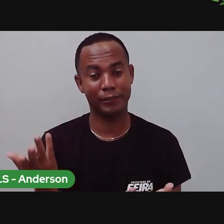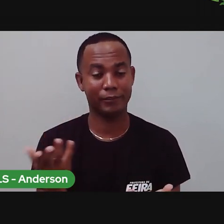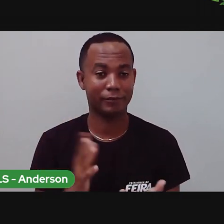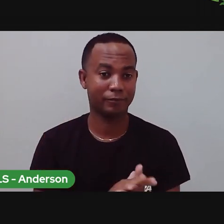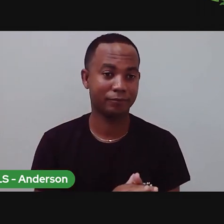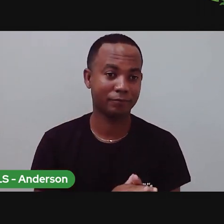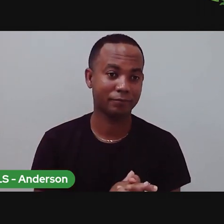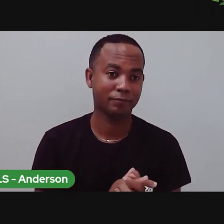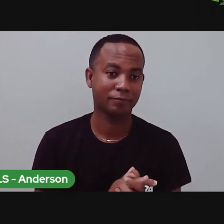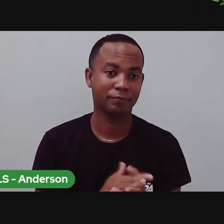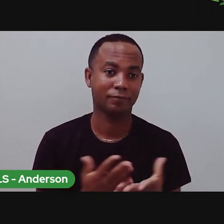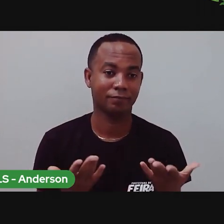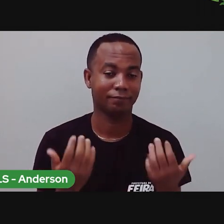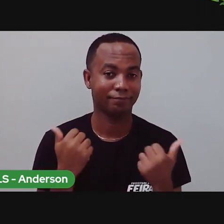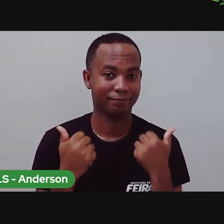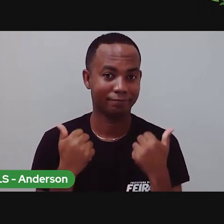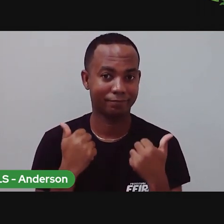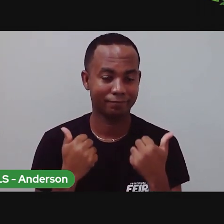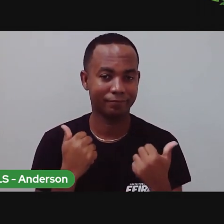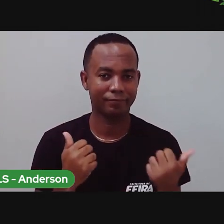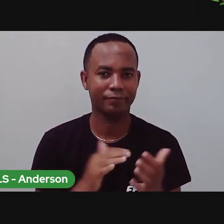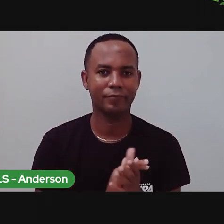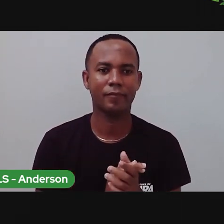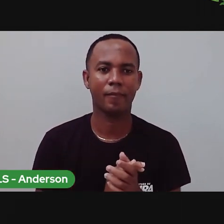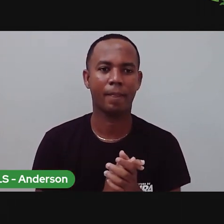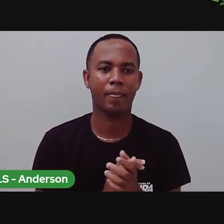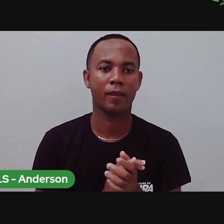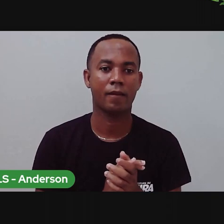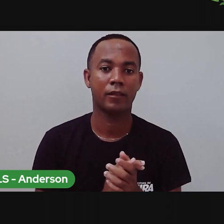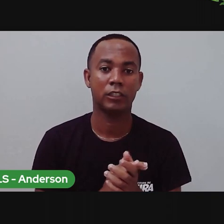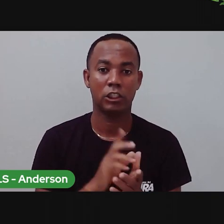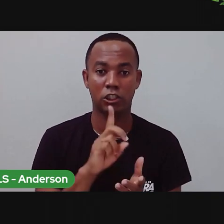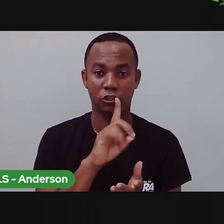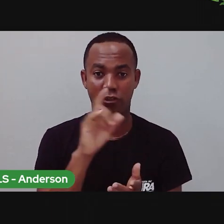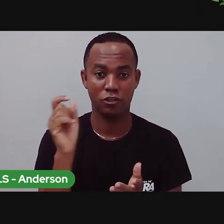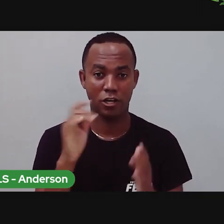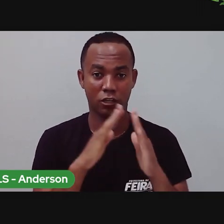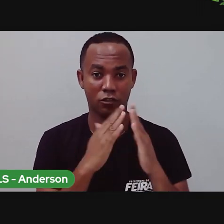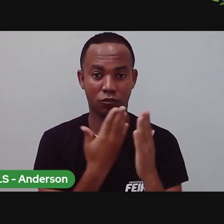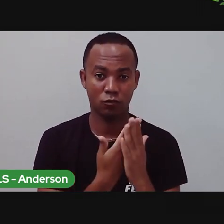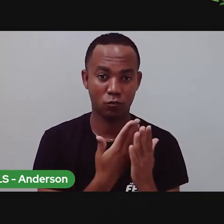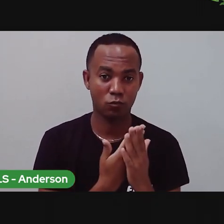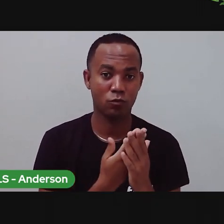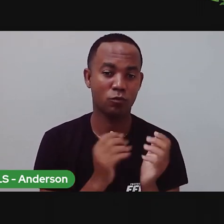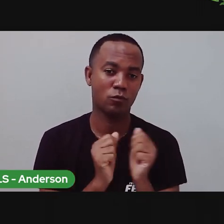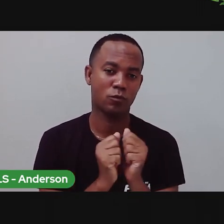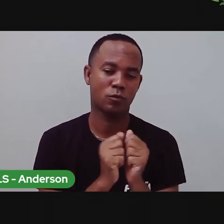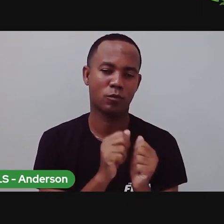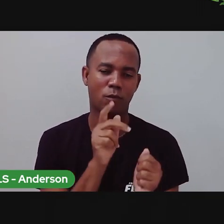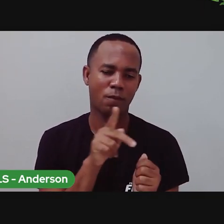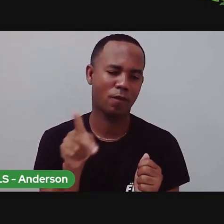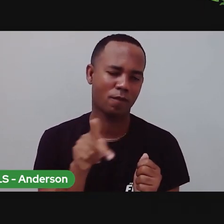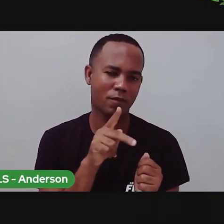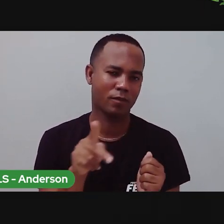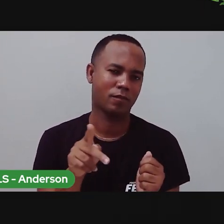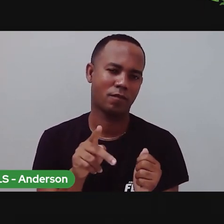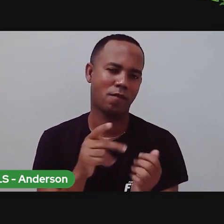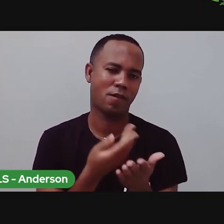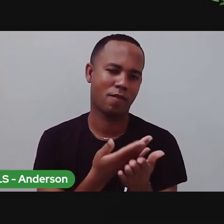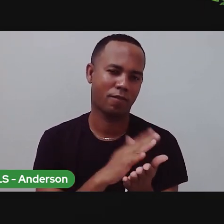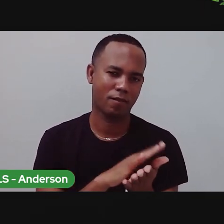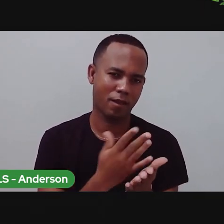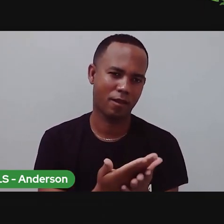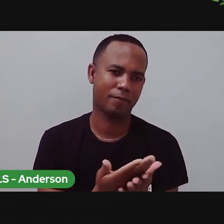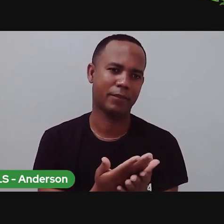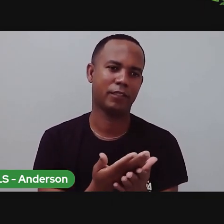quem está assistindo à noite, né? E aí, mais um dia de aula com o Promari Anderson, hoje terça-feira,